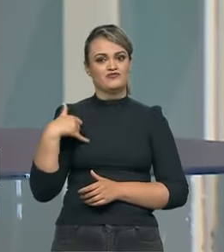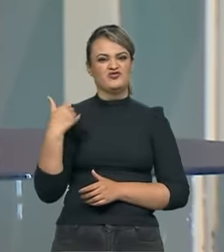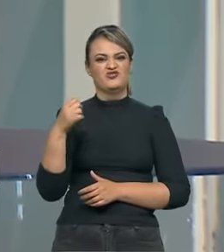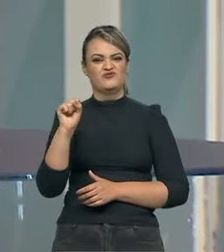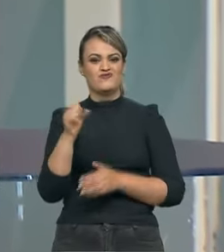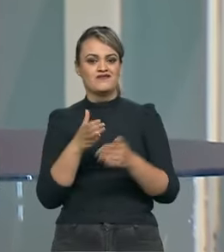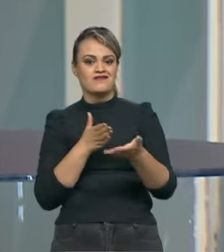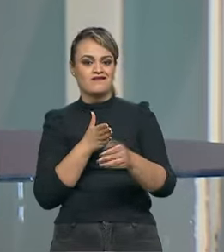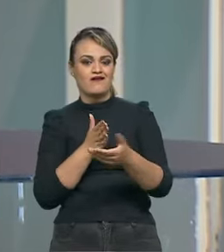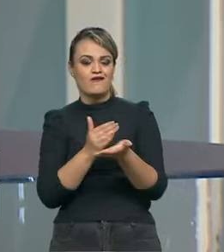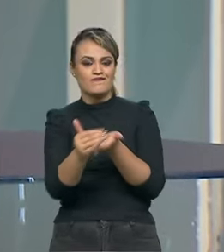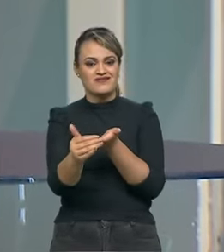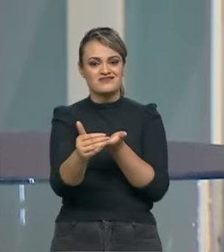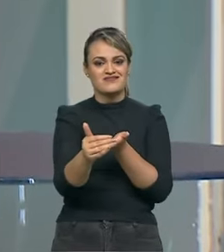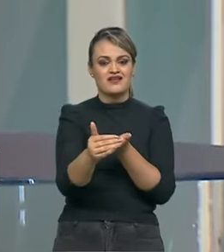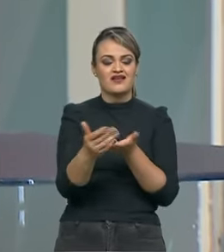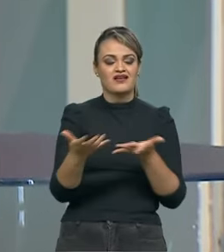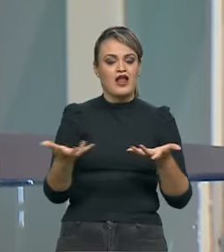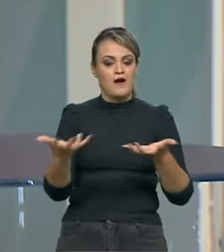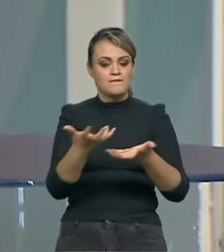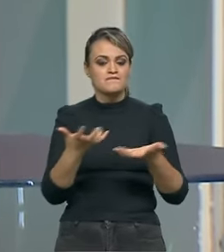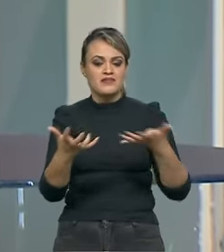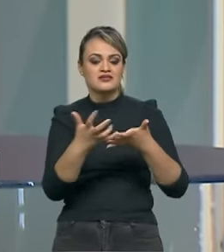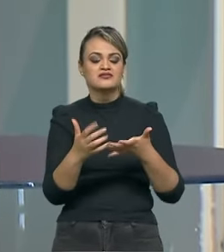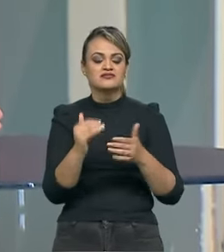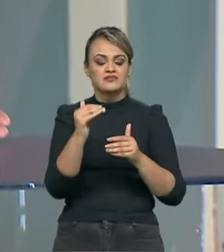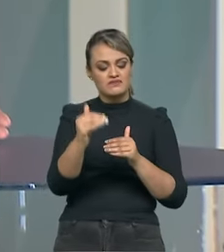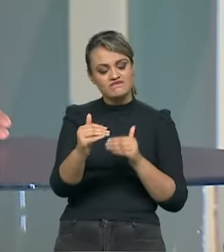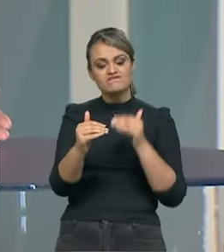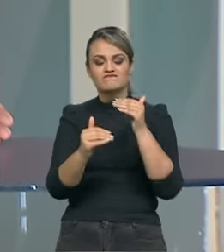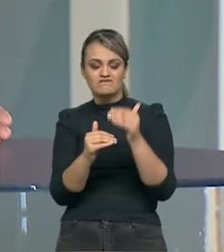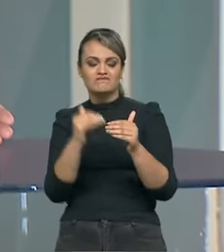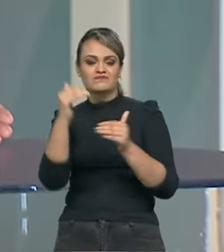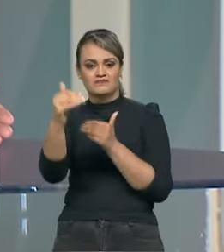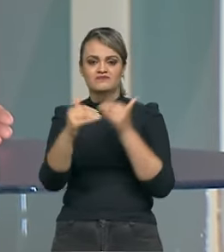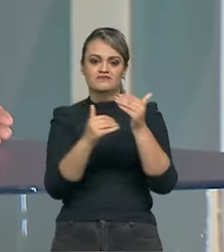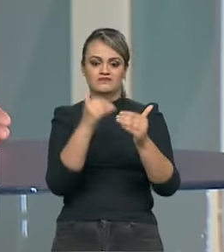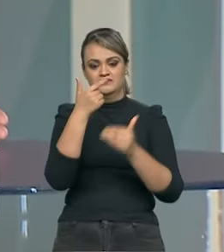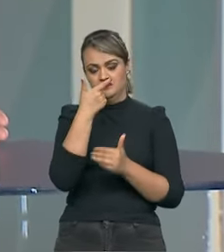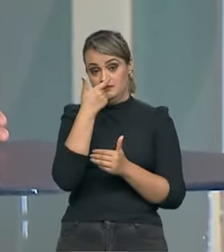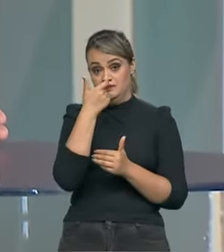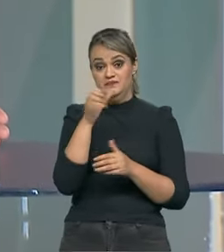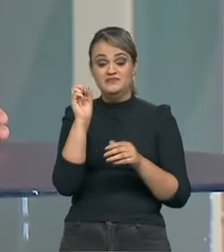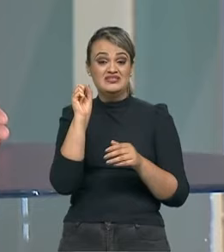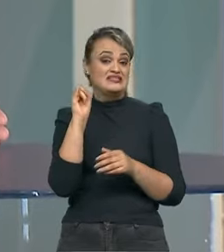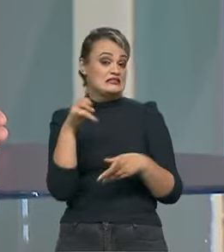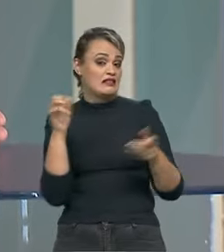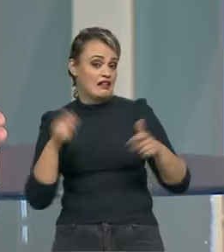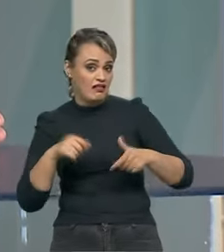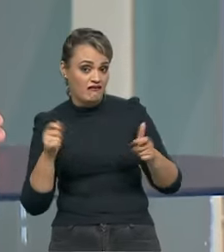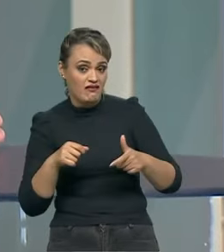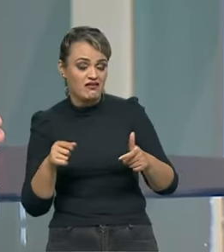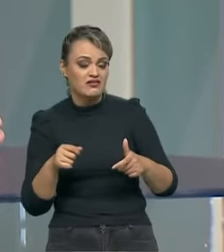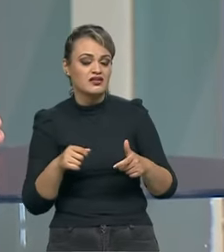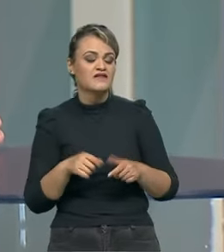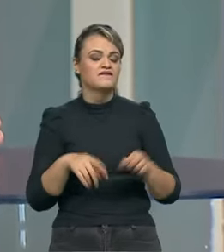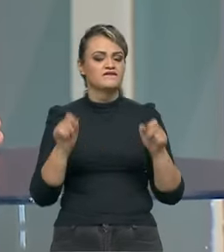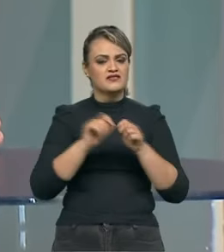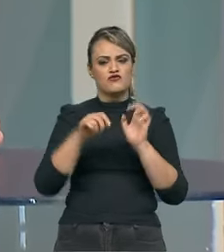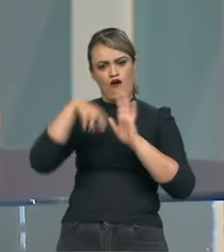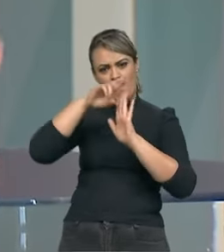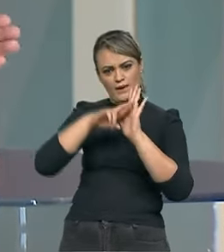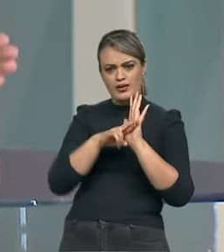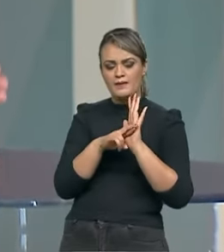as categorias de base, depois ir crescendo. E, se puder, fazer o regulamento